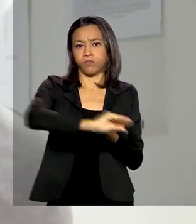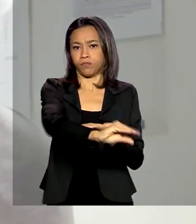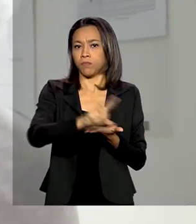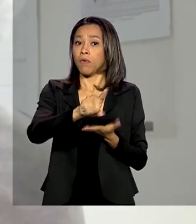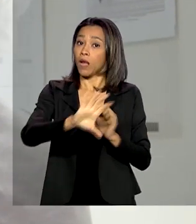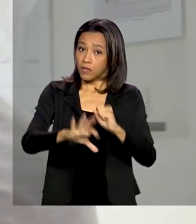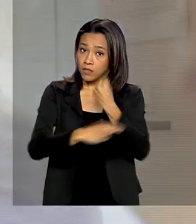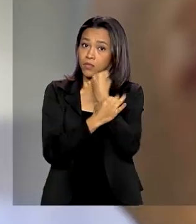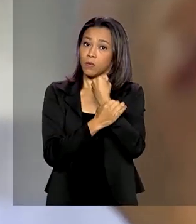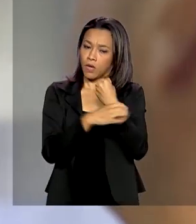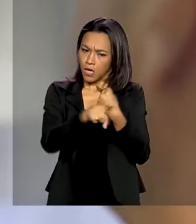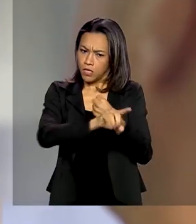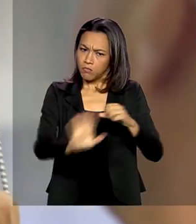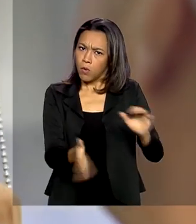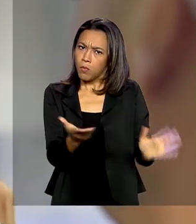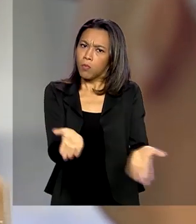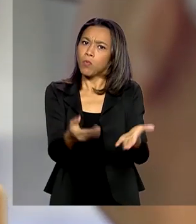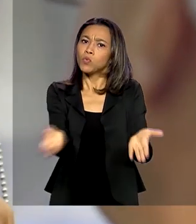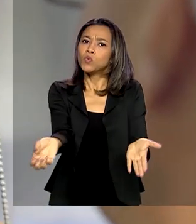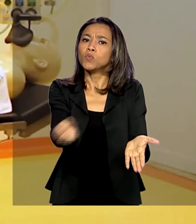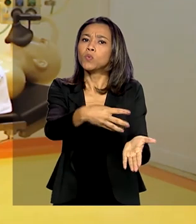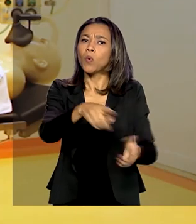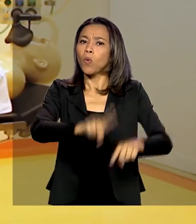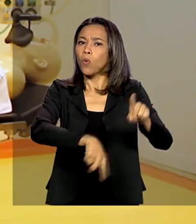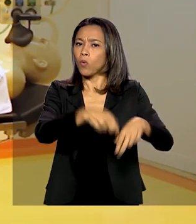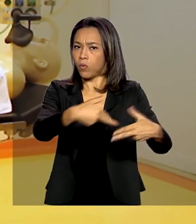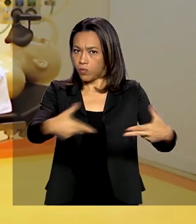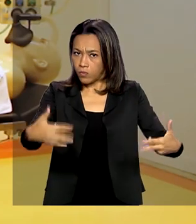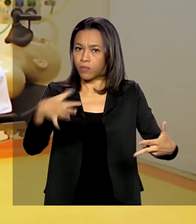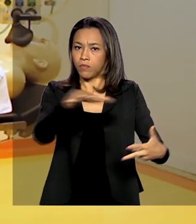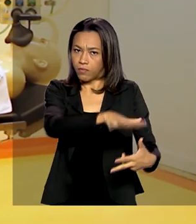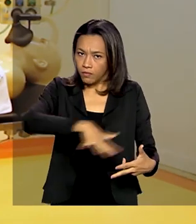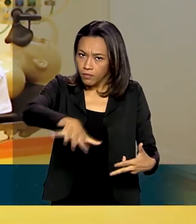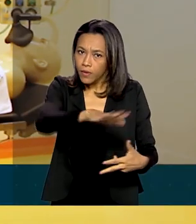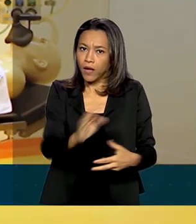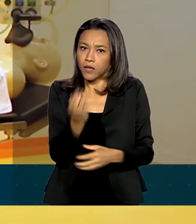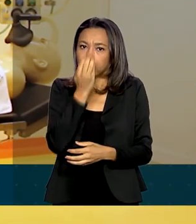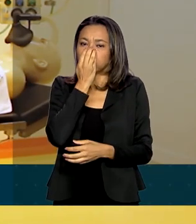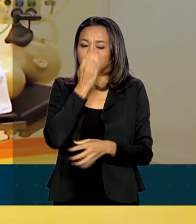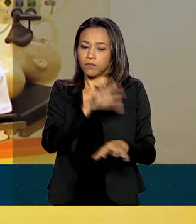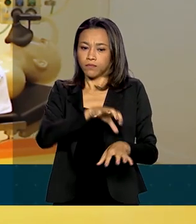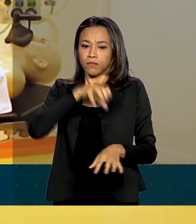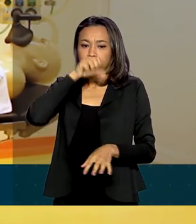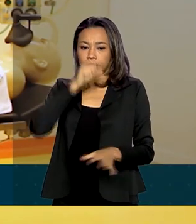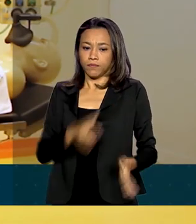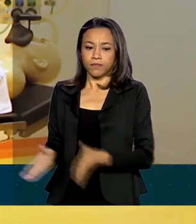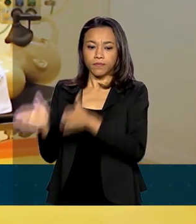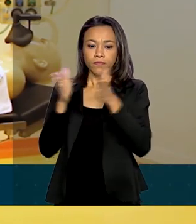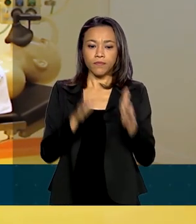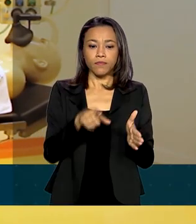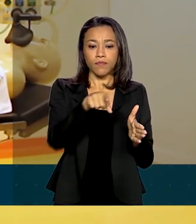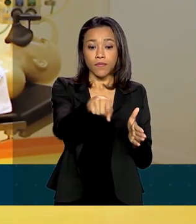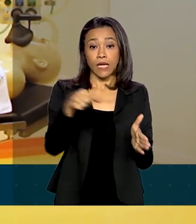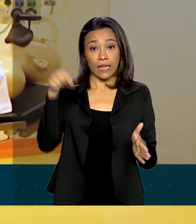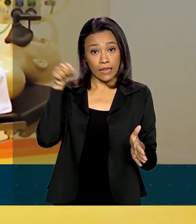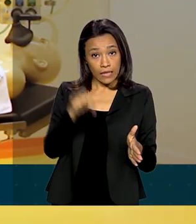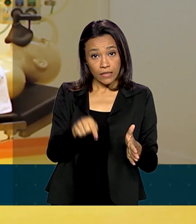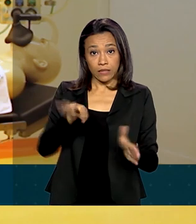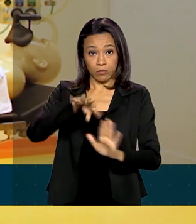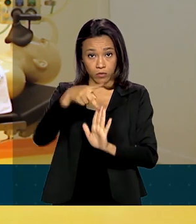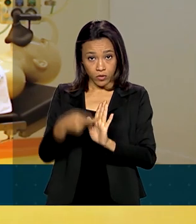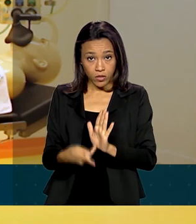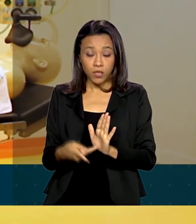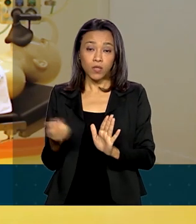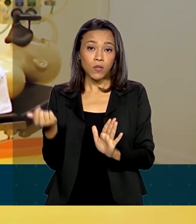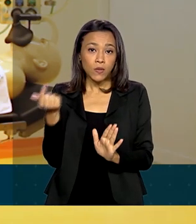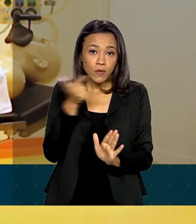desenvolvimento de um novo equipamento. Com esse projeto, a gente consegue acelerar o desenvolvimento e